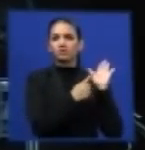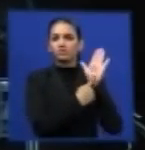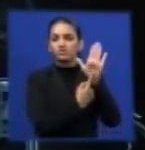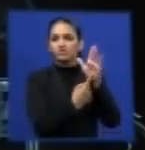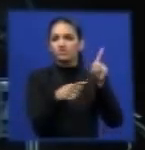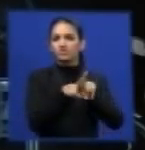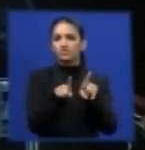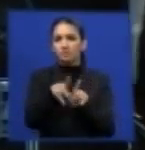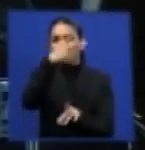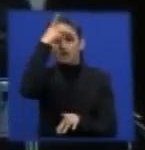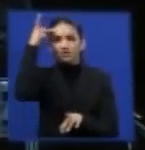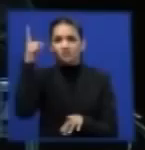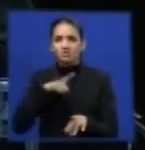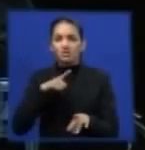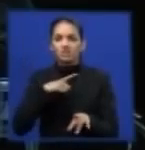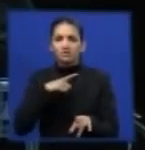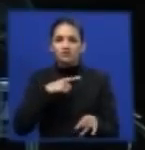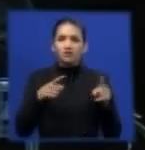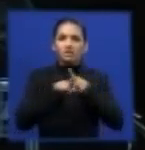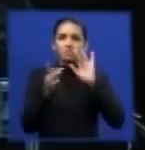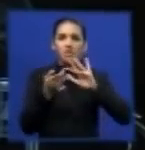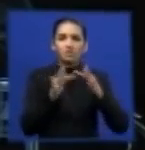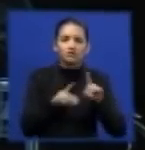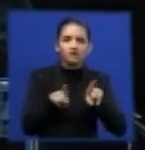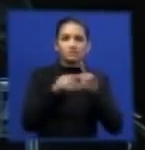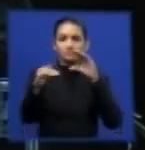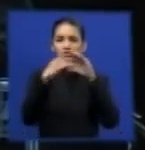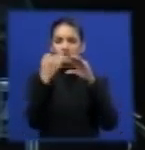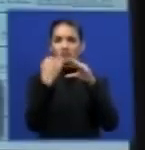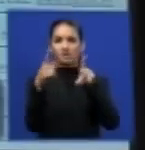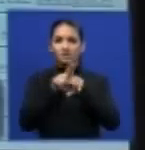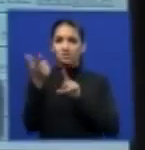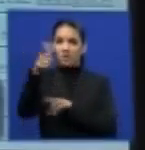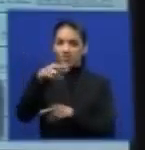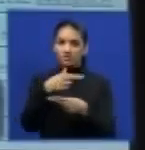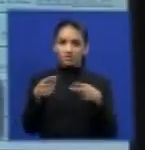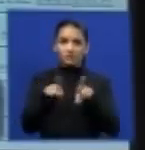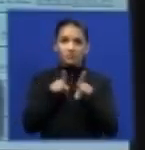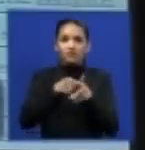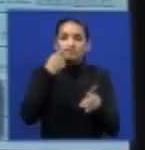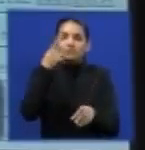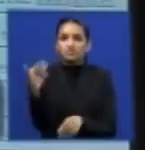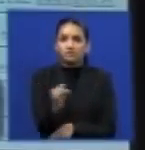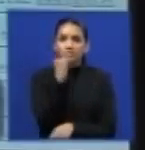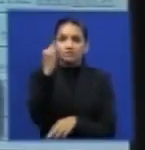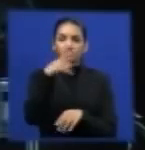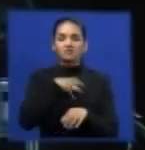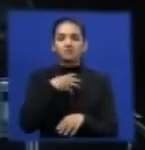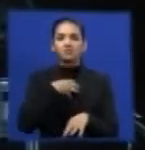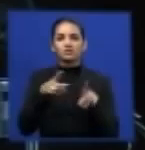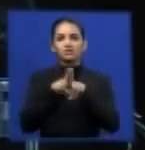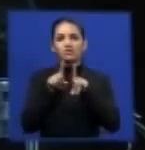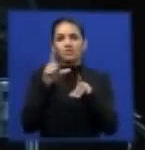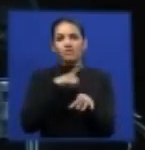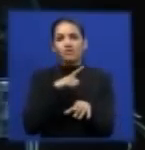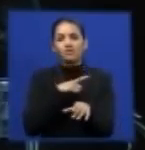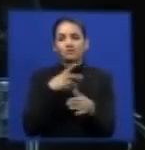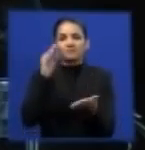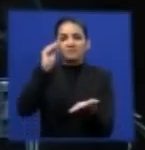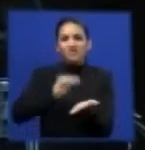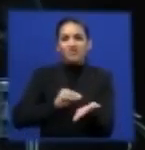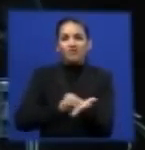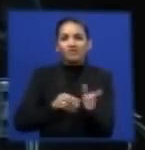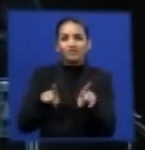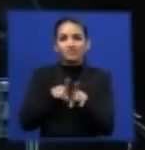de contatos, endereços eletrônicos. Essa é uma outra questão que eu gostaria de enfatizar também, é que eu senti um pouco a falta de